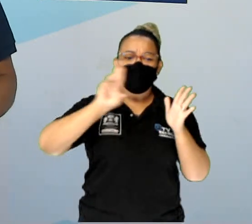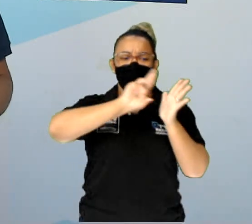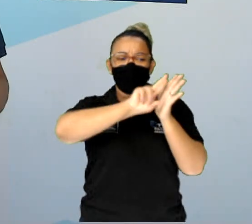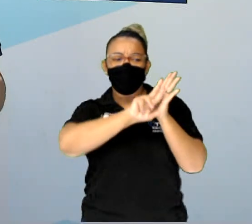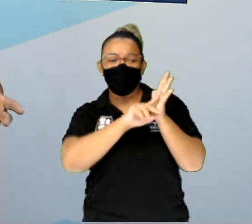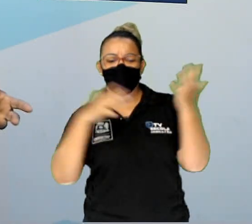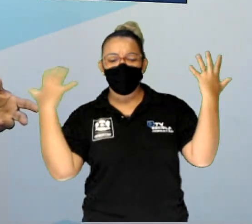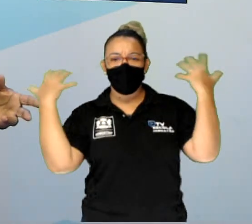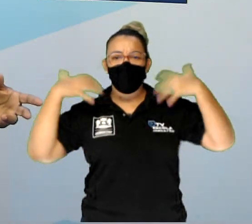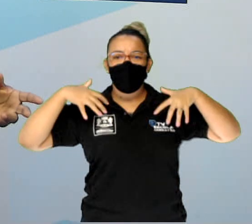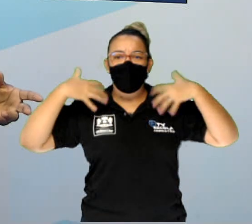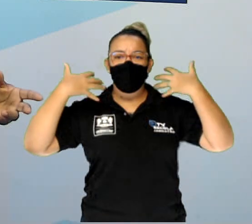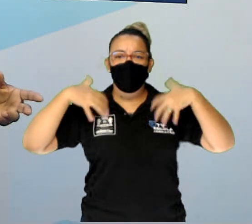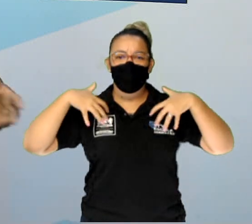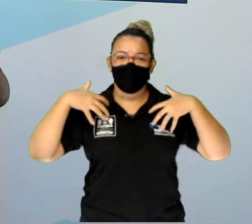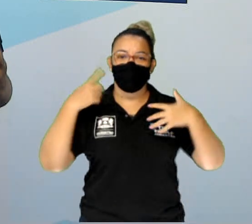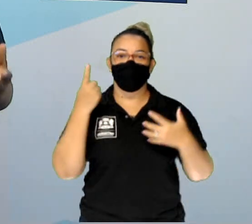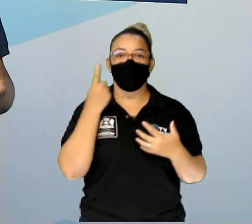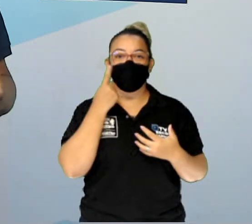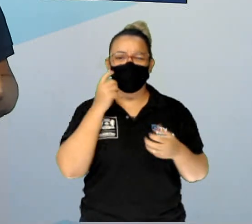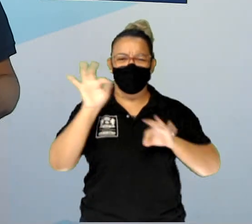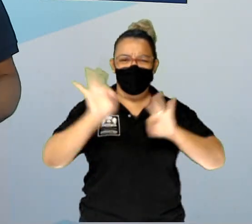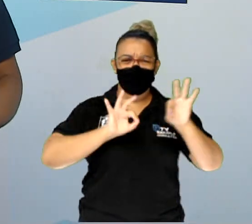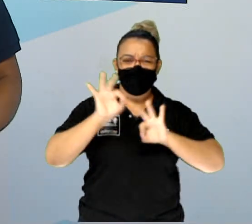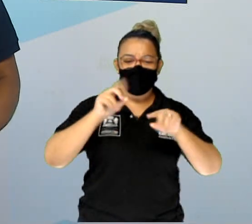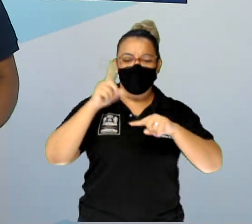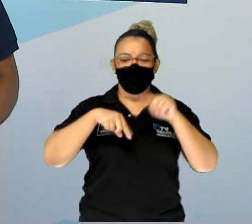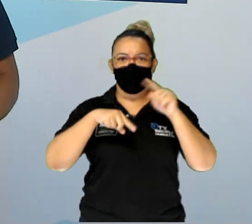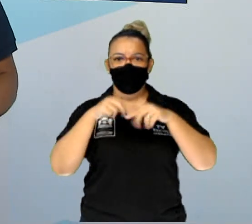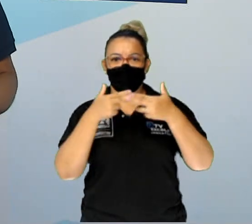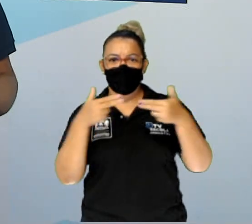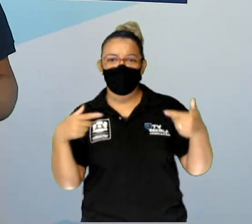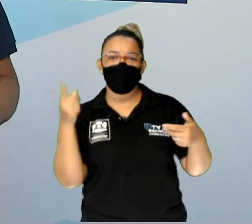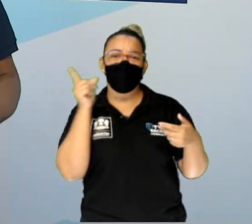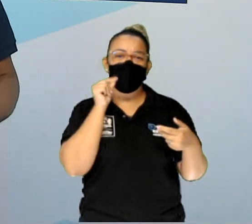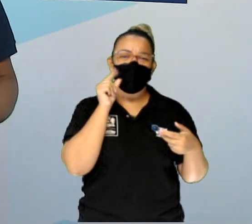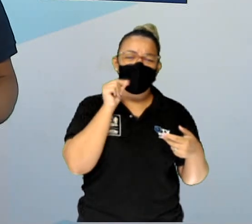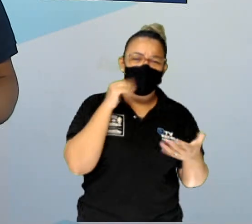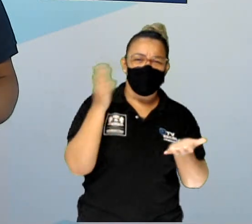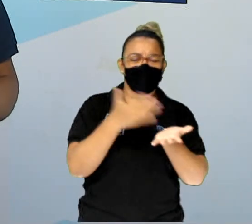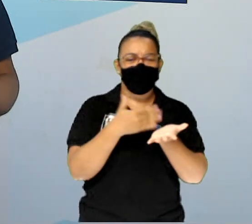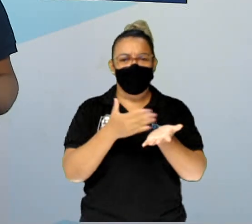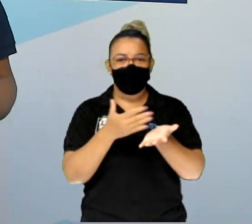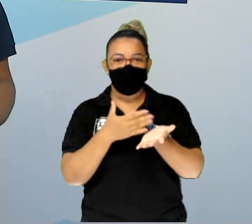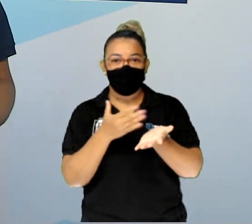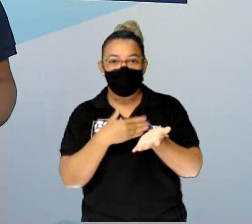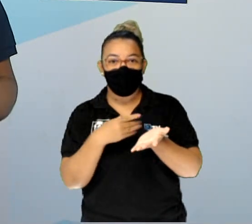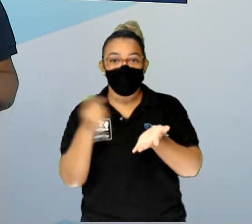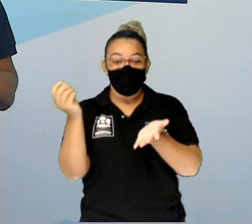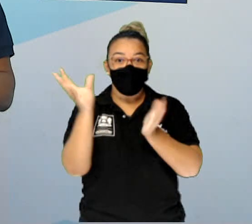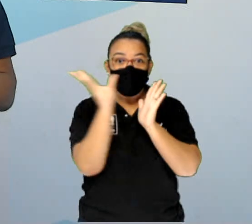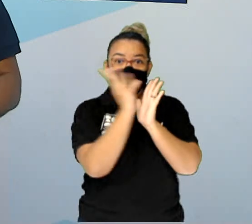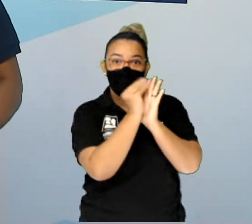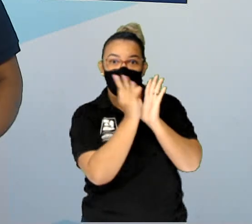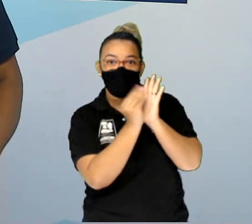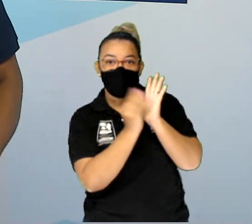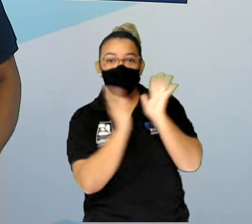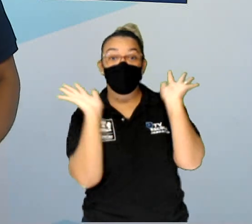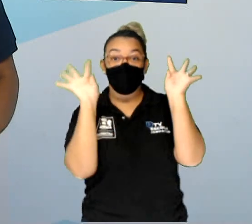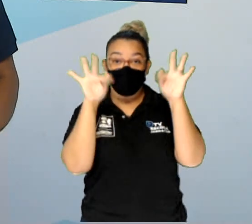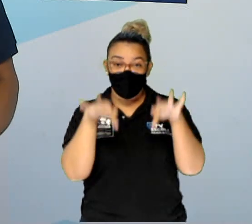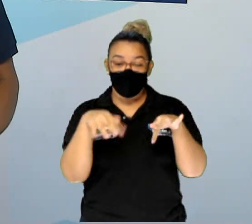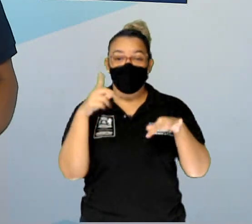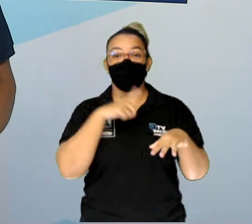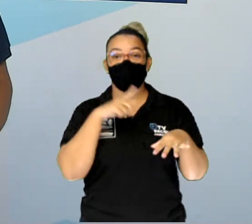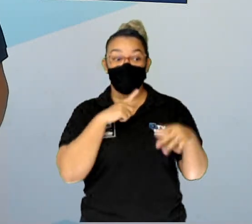dos recursos naturais. Prepare o material, caneta, lápis, caderno, anote tudo que no final nós temos